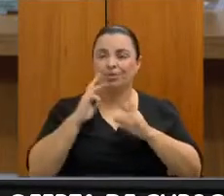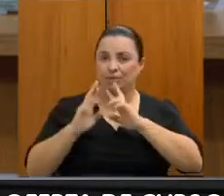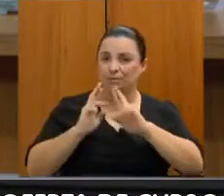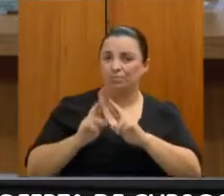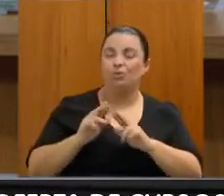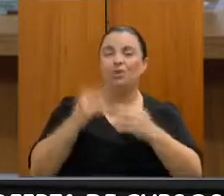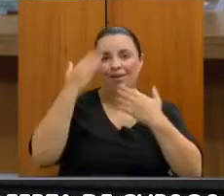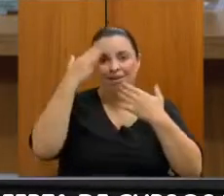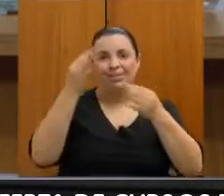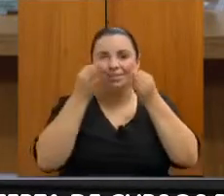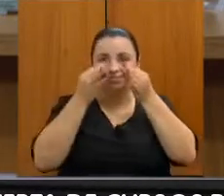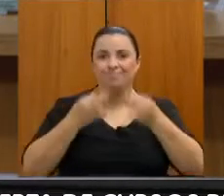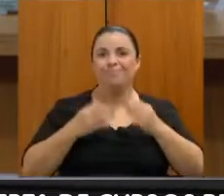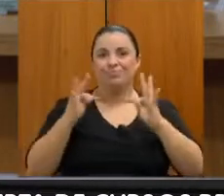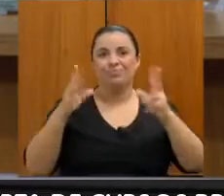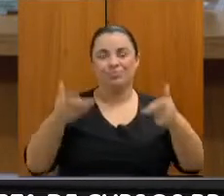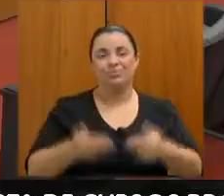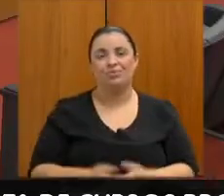atenção de todos.